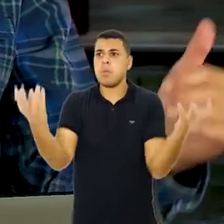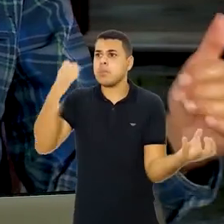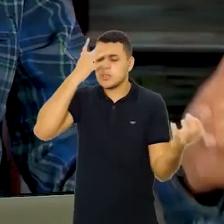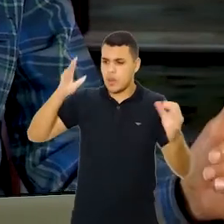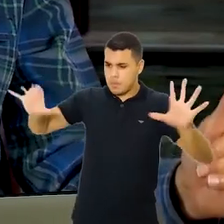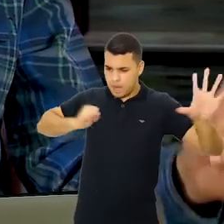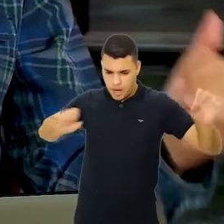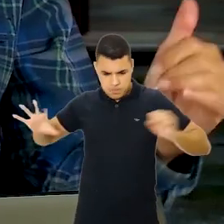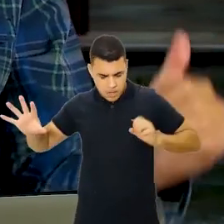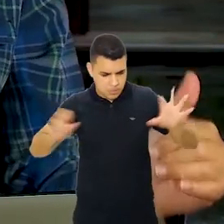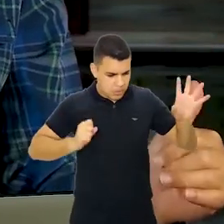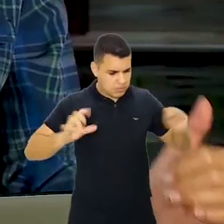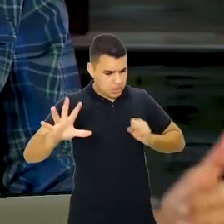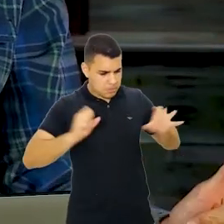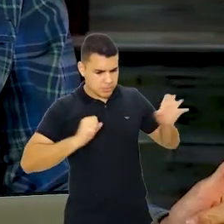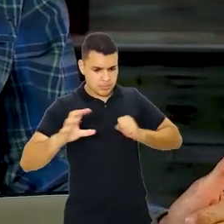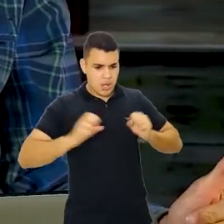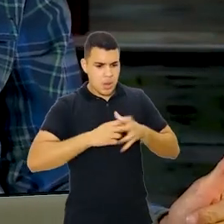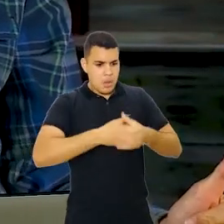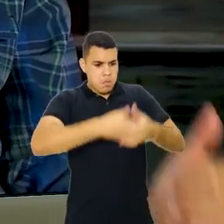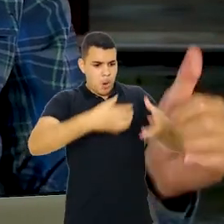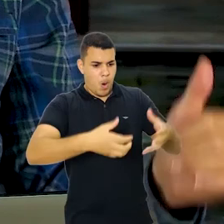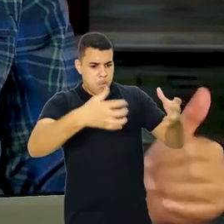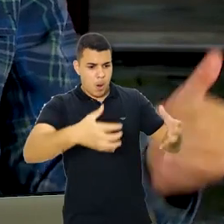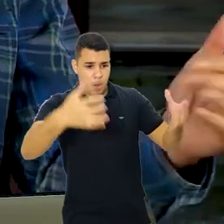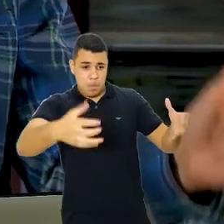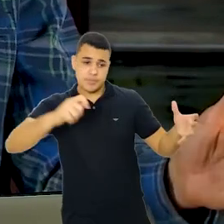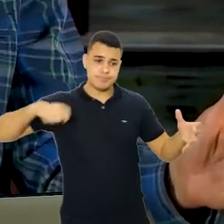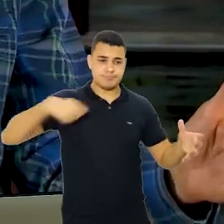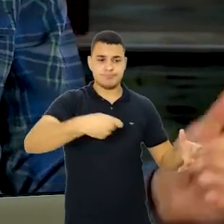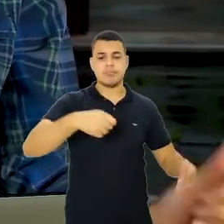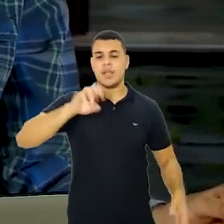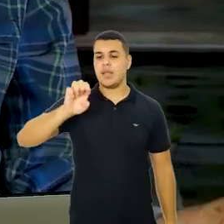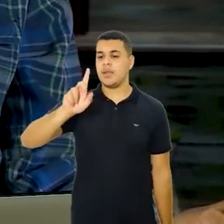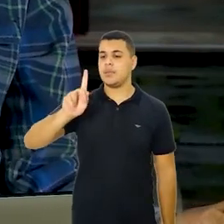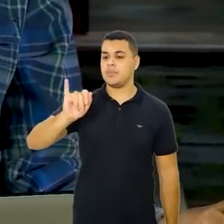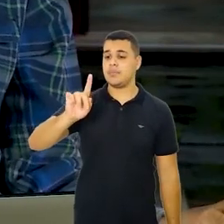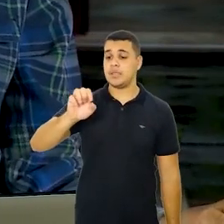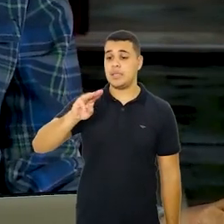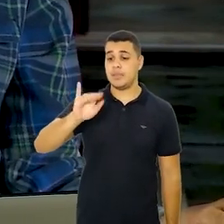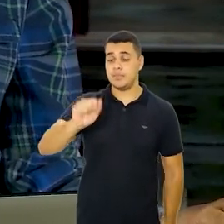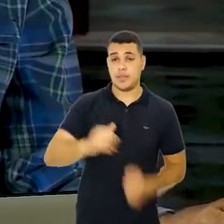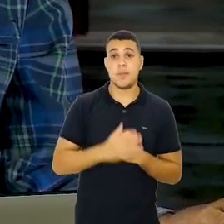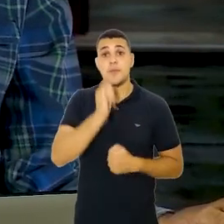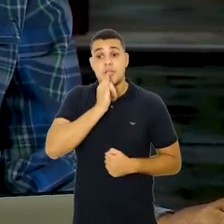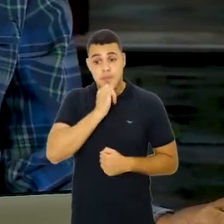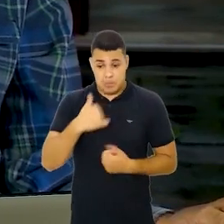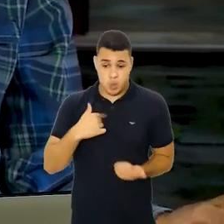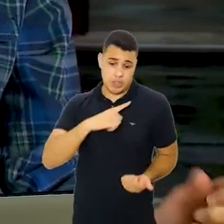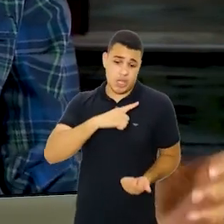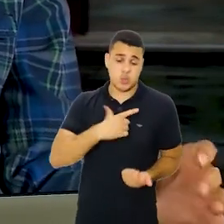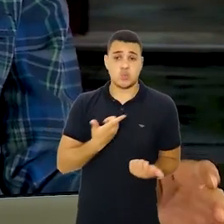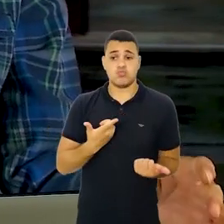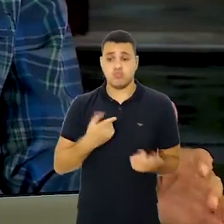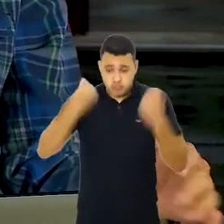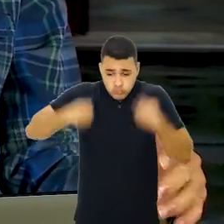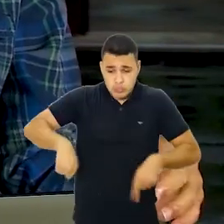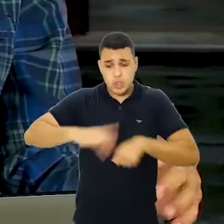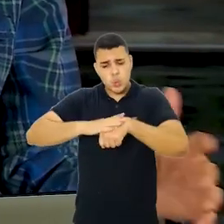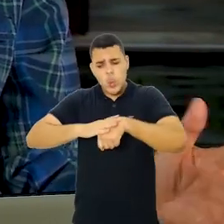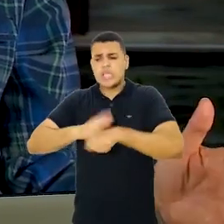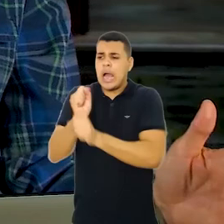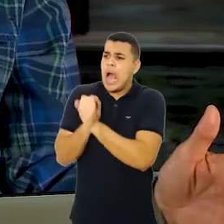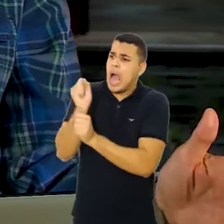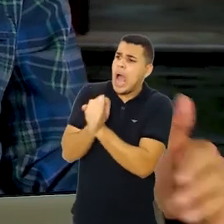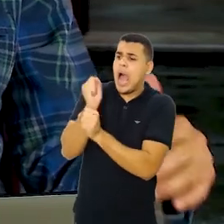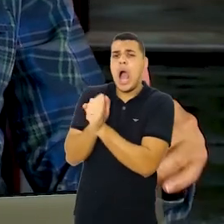de um determinado limite que eu arbitrei e, a partir daí, eu chamarei de epidemia. Por exemplo, se